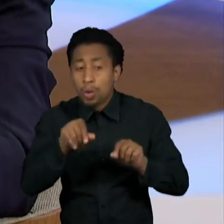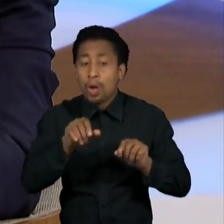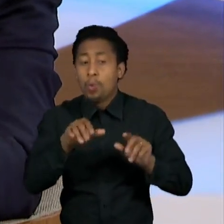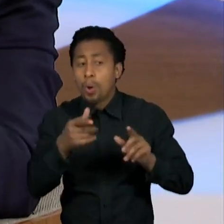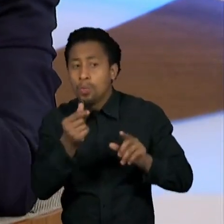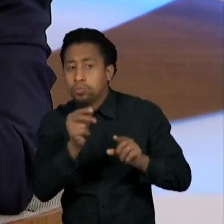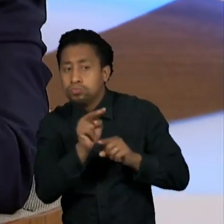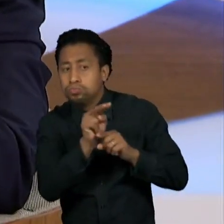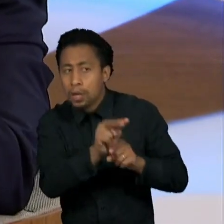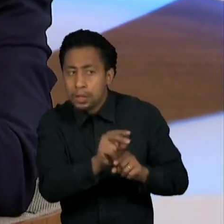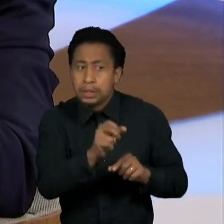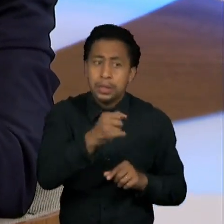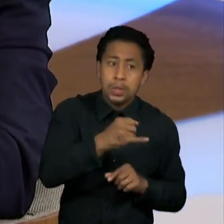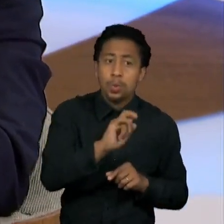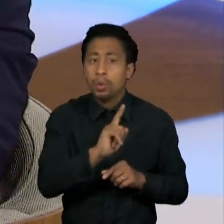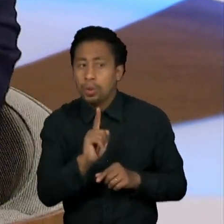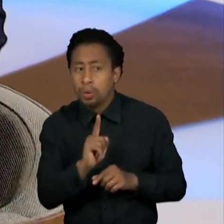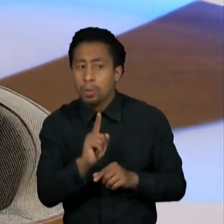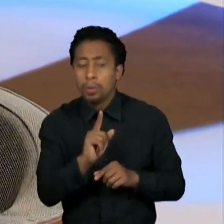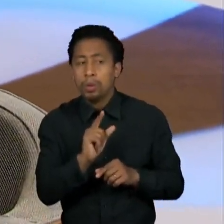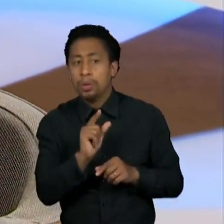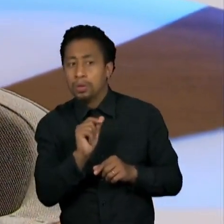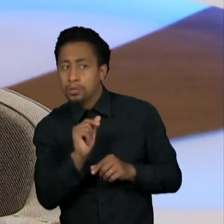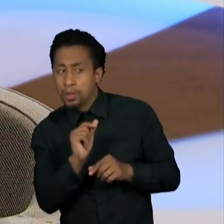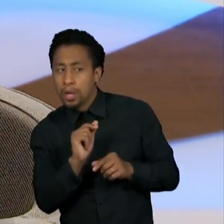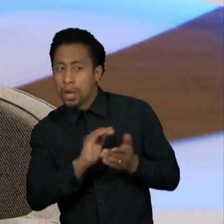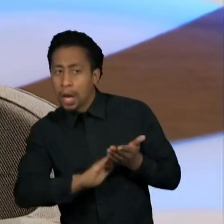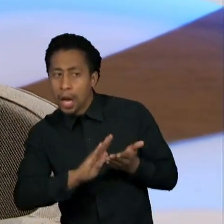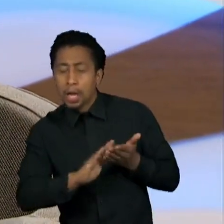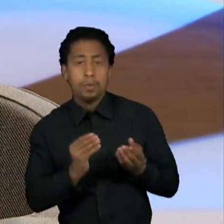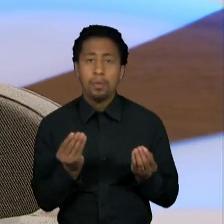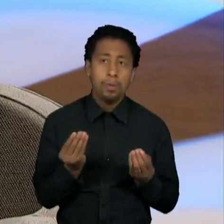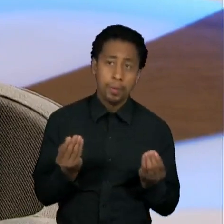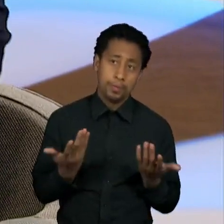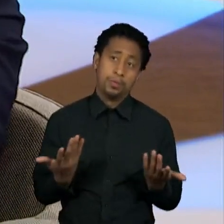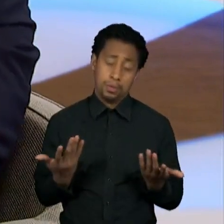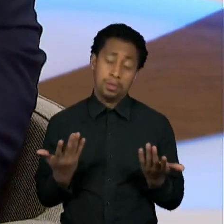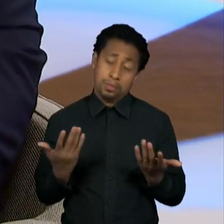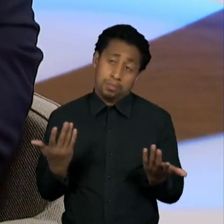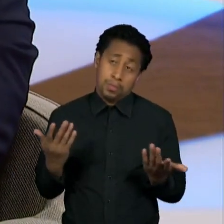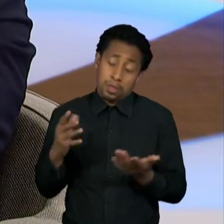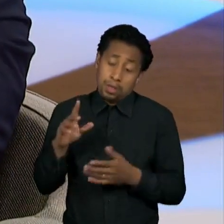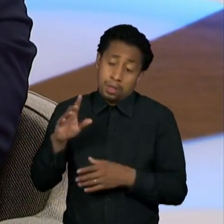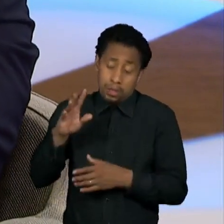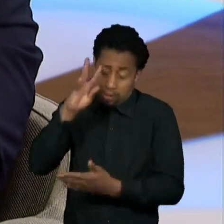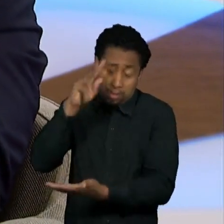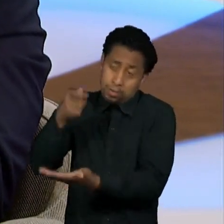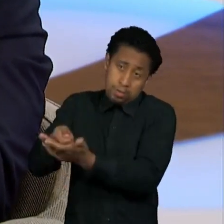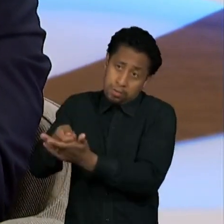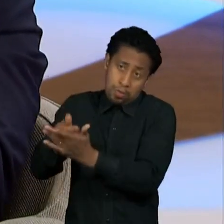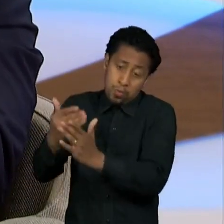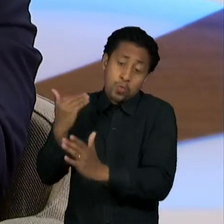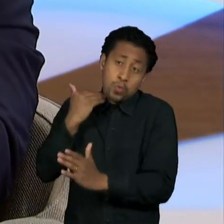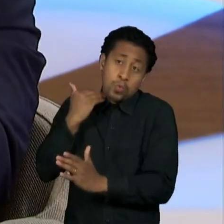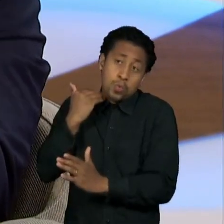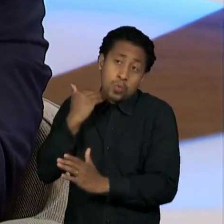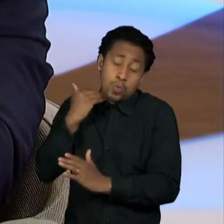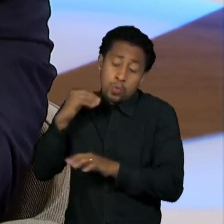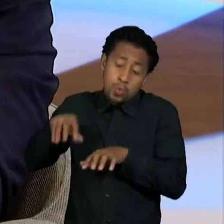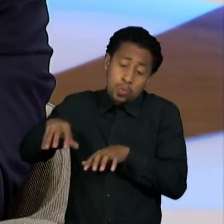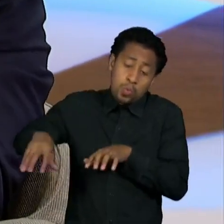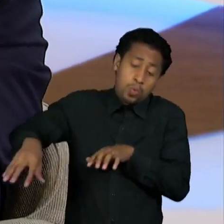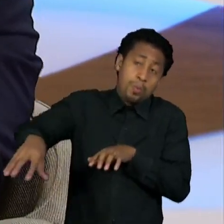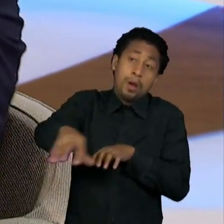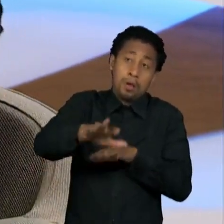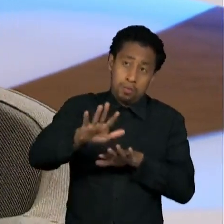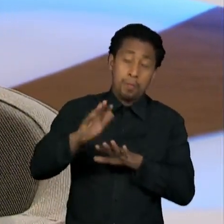é um tema fiscal que não é do Banco Central, e aí a gente tem uma parte monetária, que é se a gente tem uma parte fiscal que está